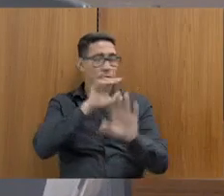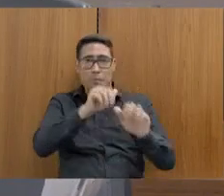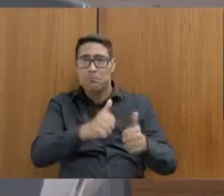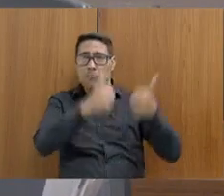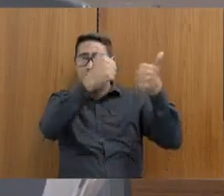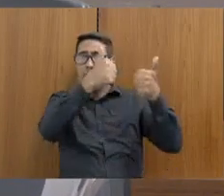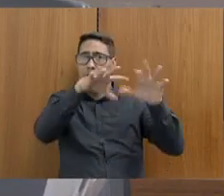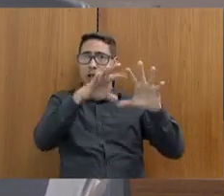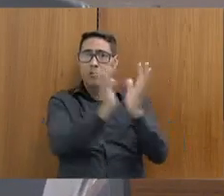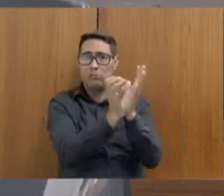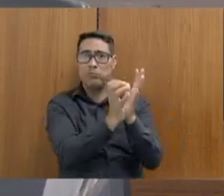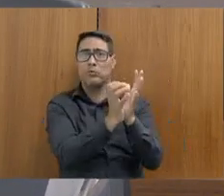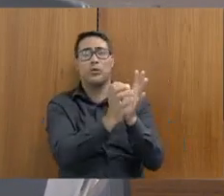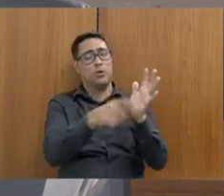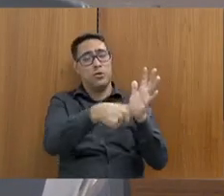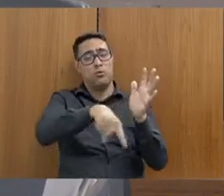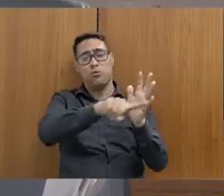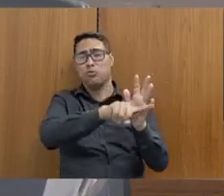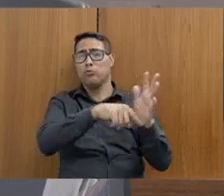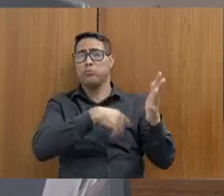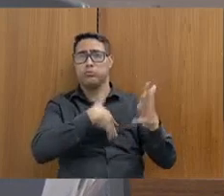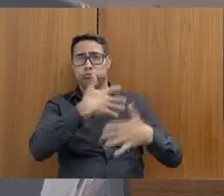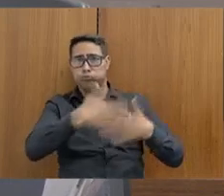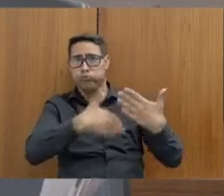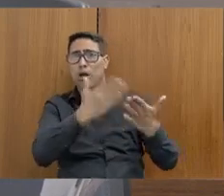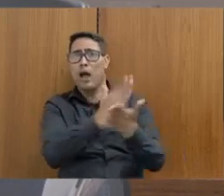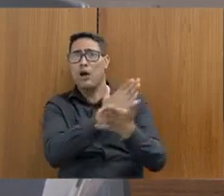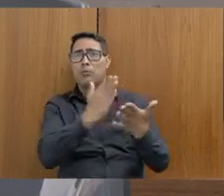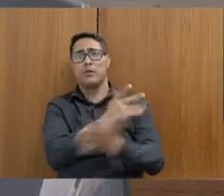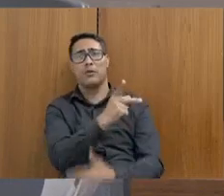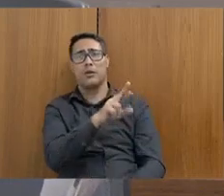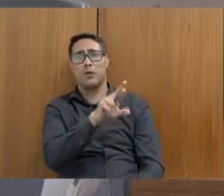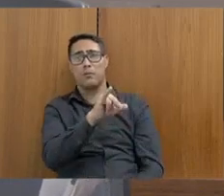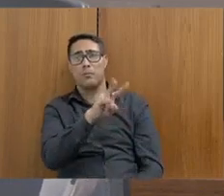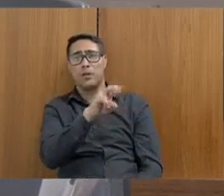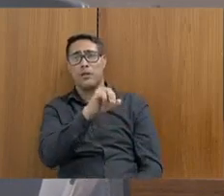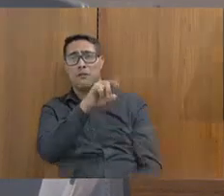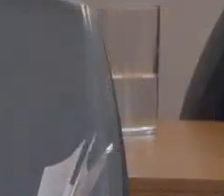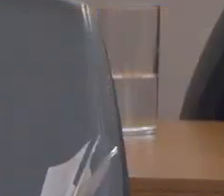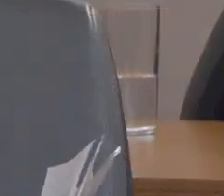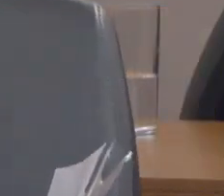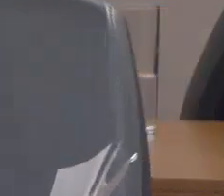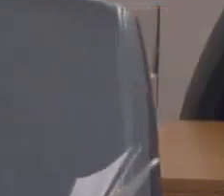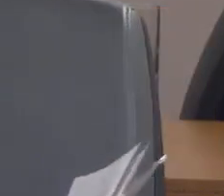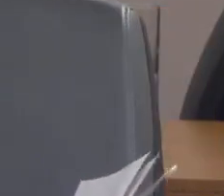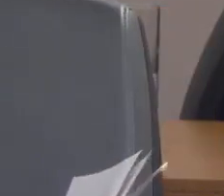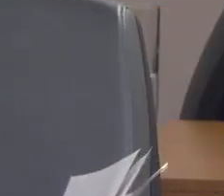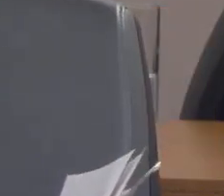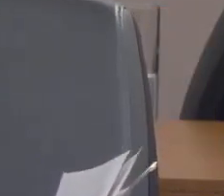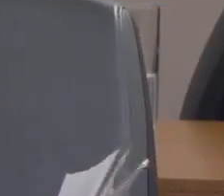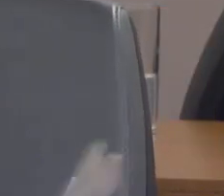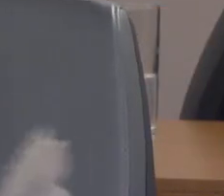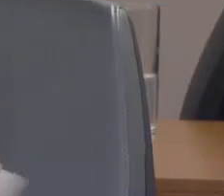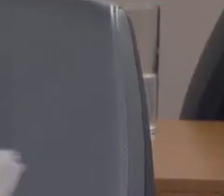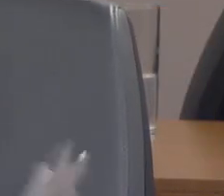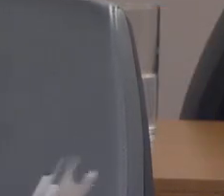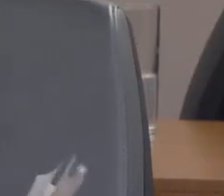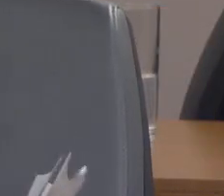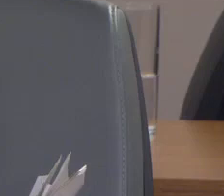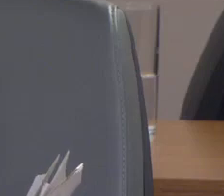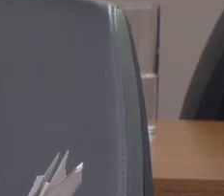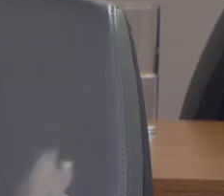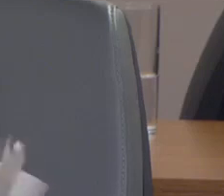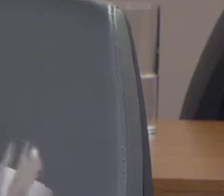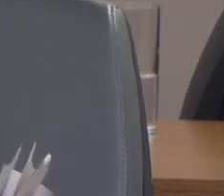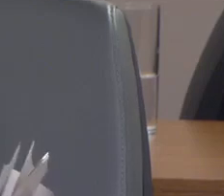comunidades, que são, muitas vezes, entidades privadas ou ligadas a outras entidades religiosas, mas qual é a